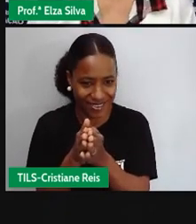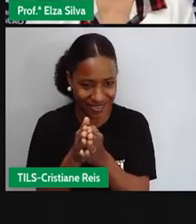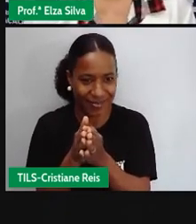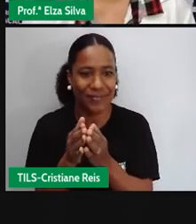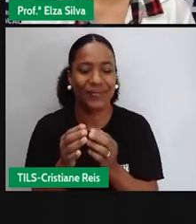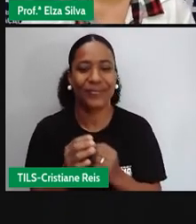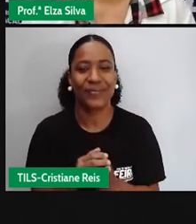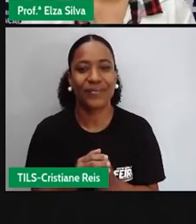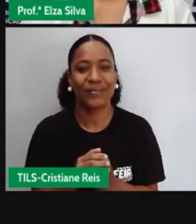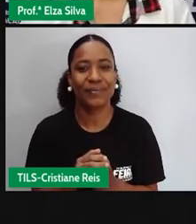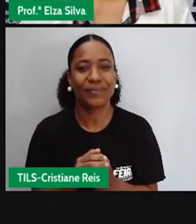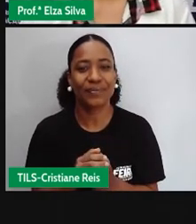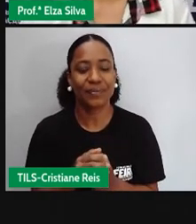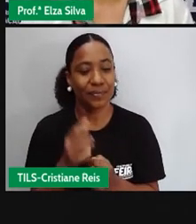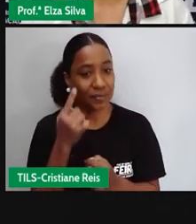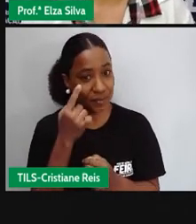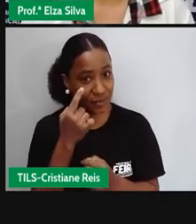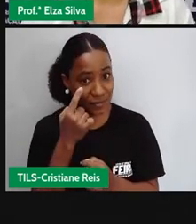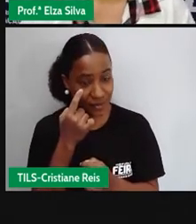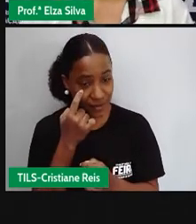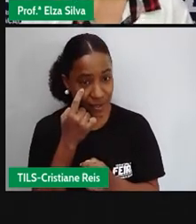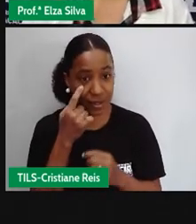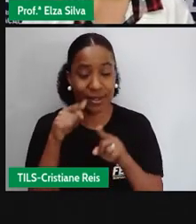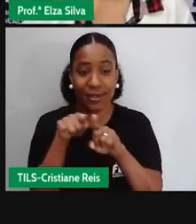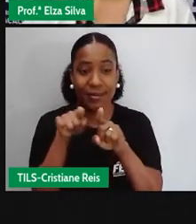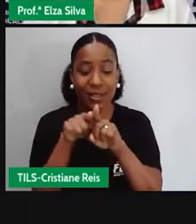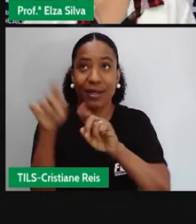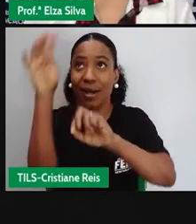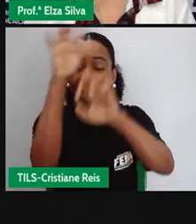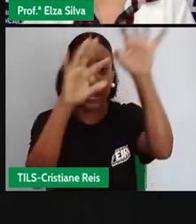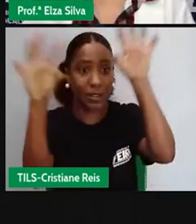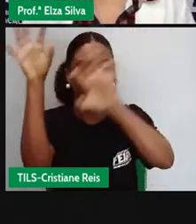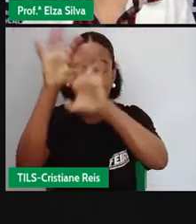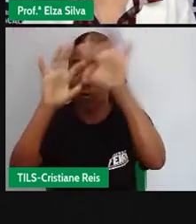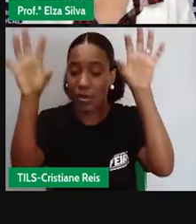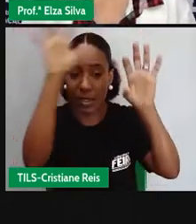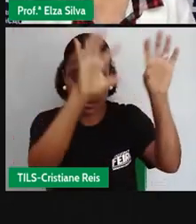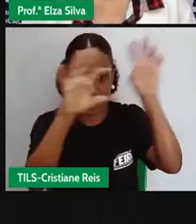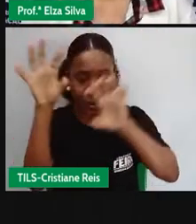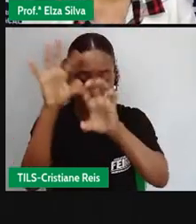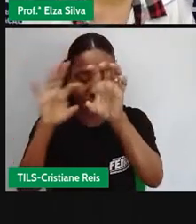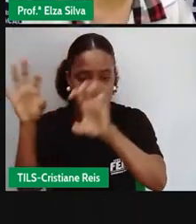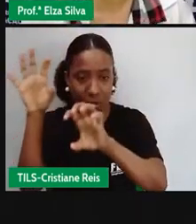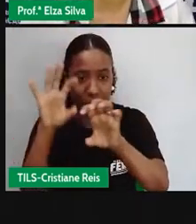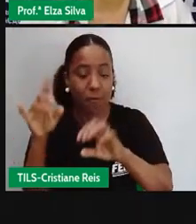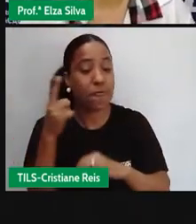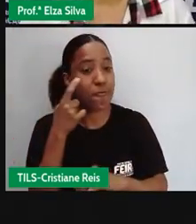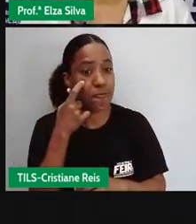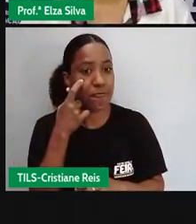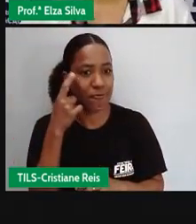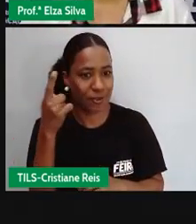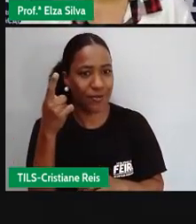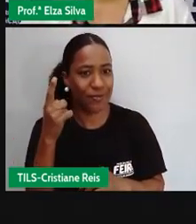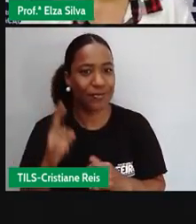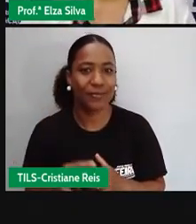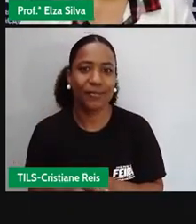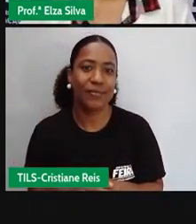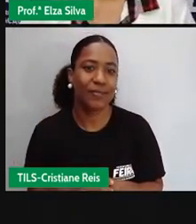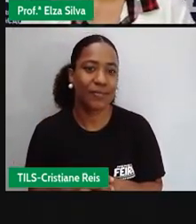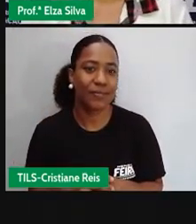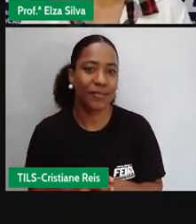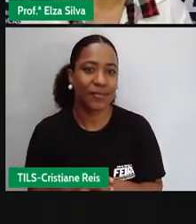colocar na festa? Decoration. Vamos utilizar alguns elementos para decorar a nossa festa.